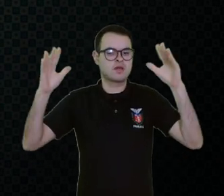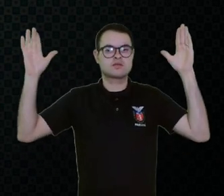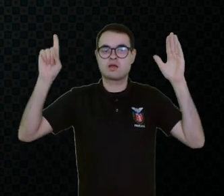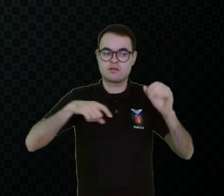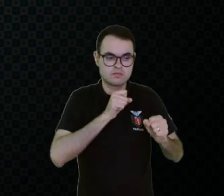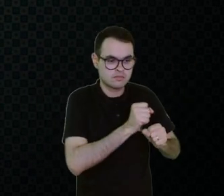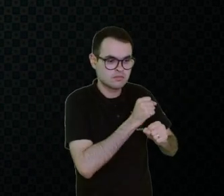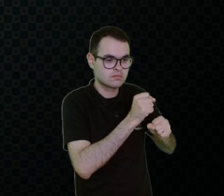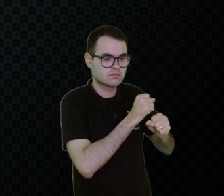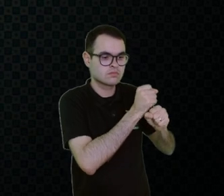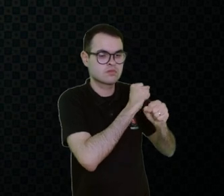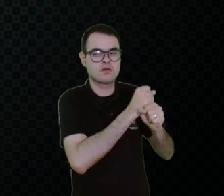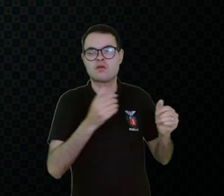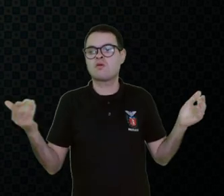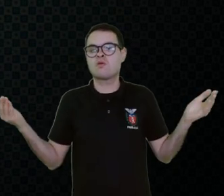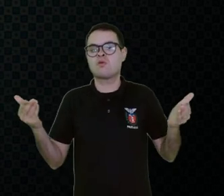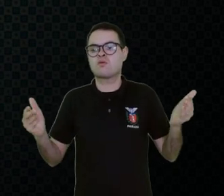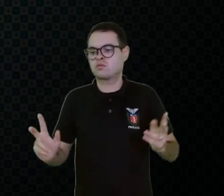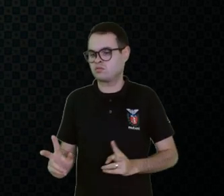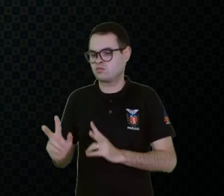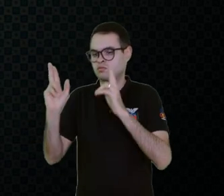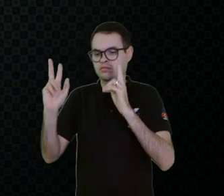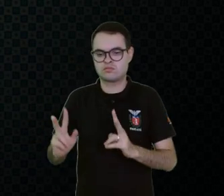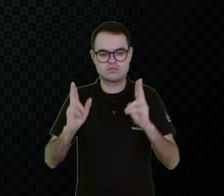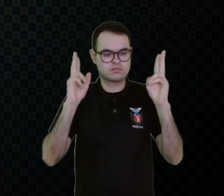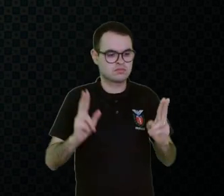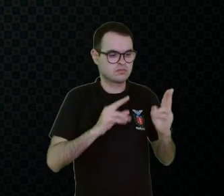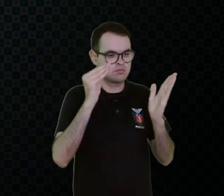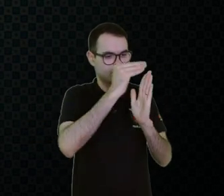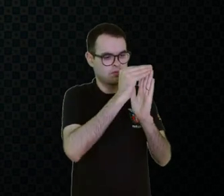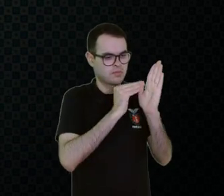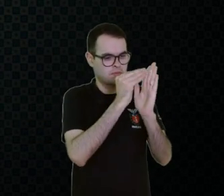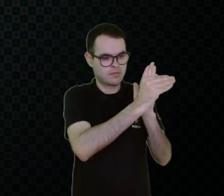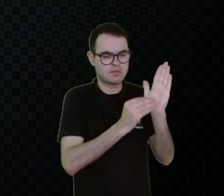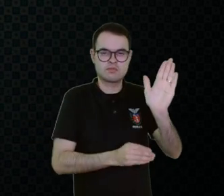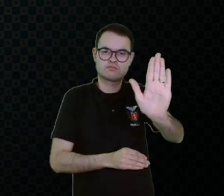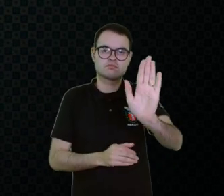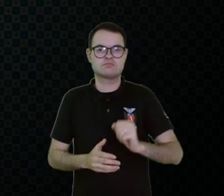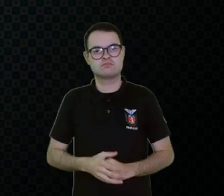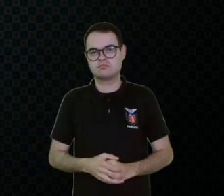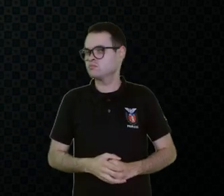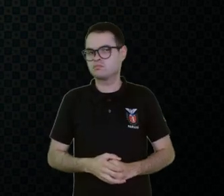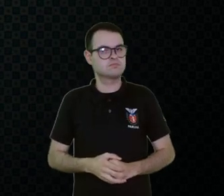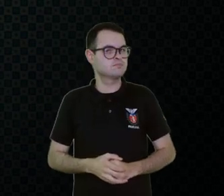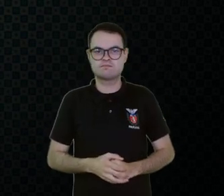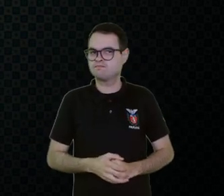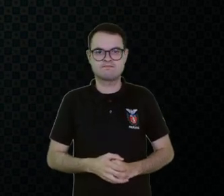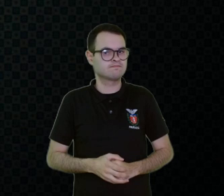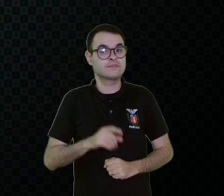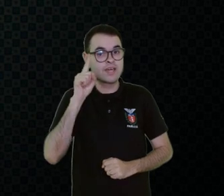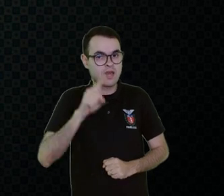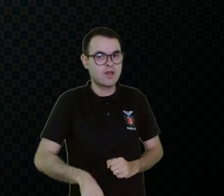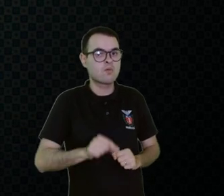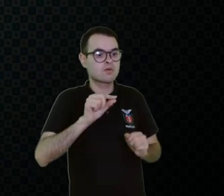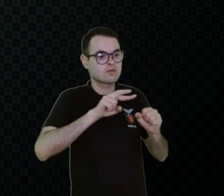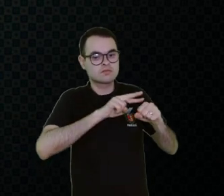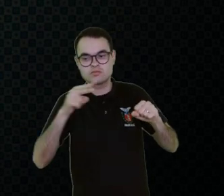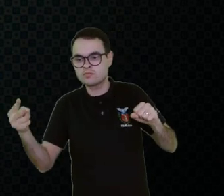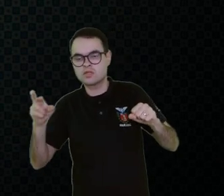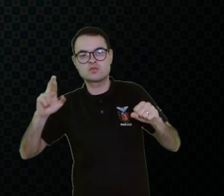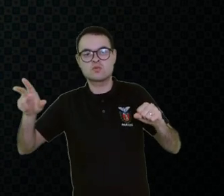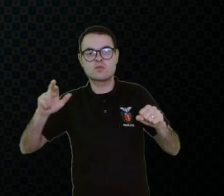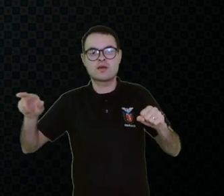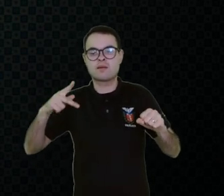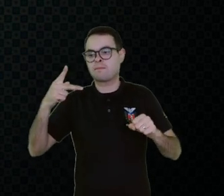Não basta eu chegar hoje, recortar o símbolo, colocar numa prancha e vamos usar. Ela é um sinônimo, e ela também não é um sinônimo de